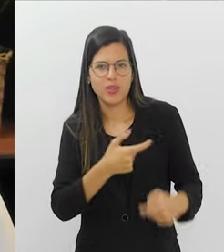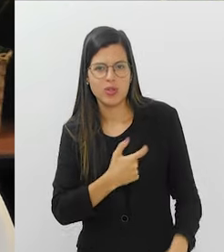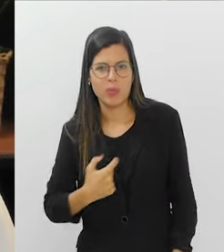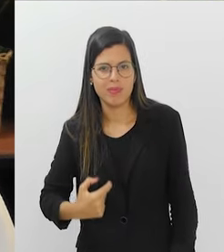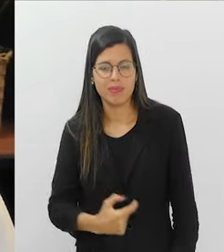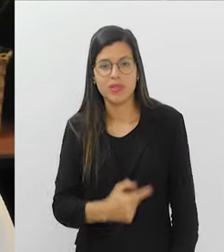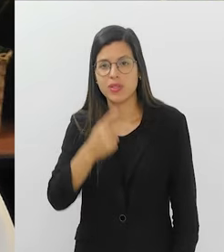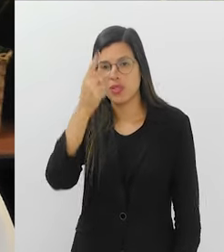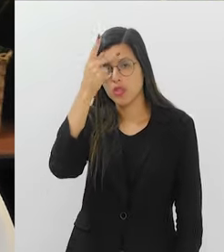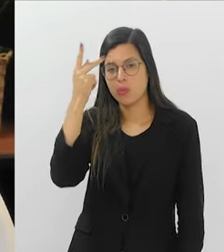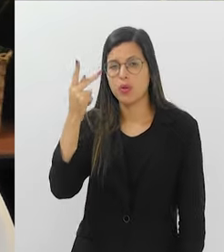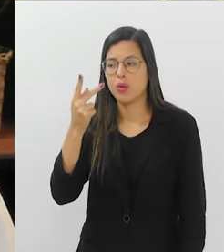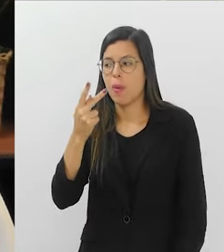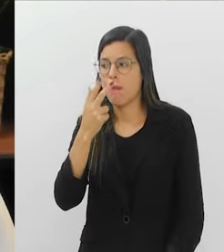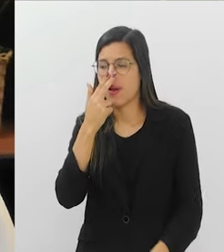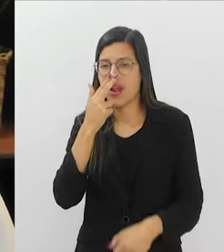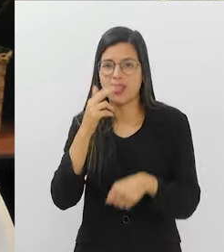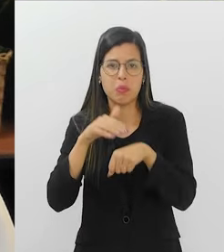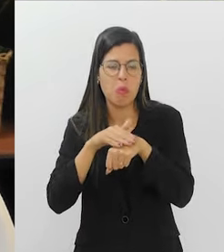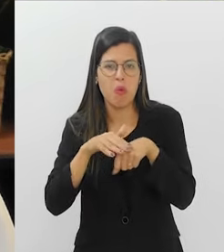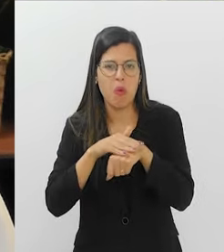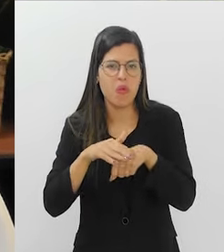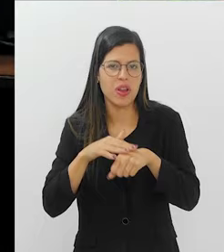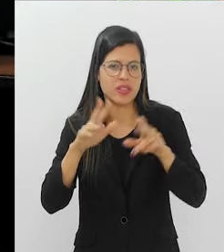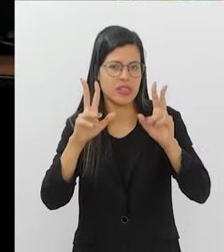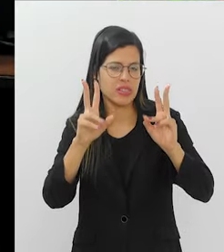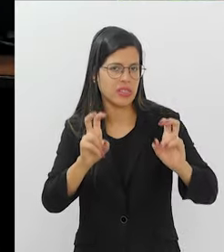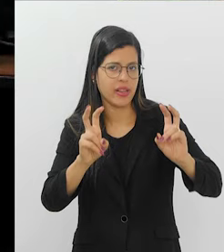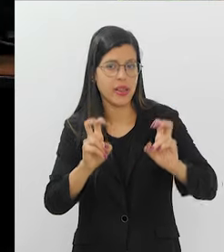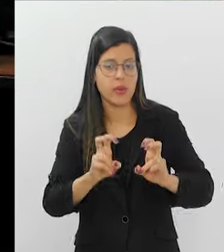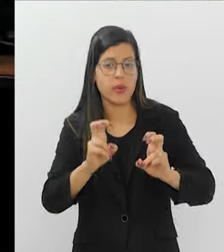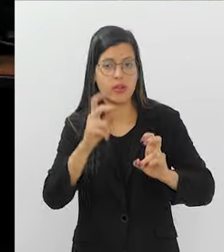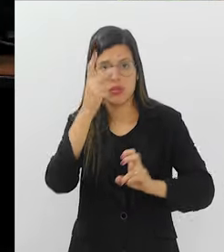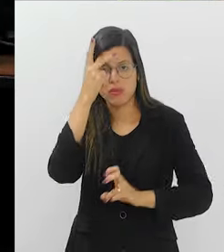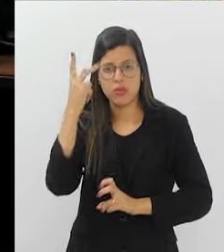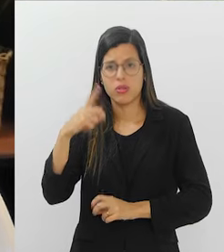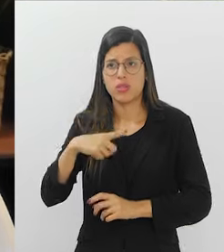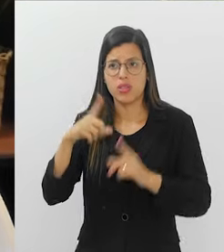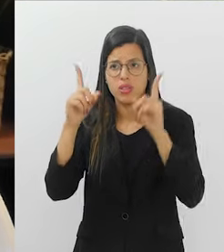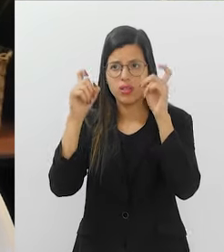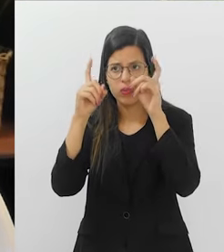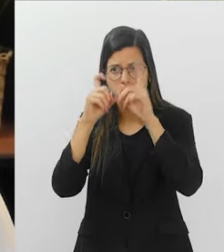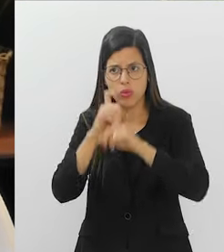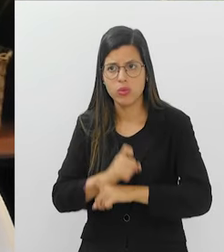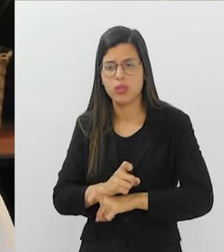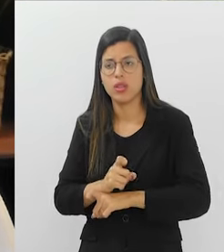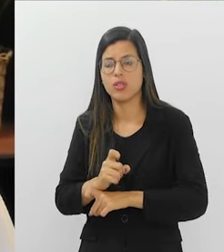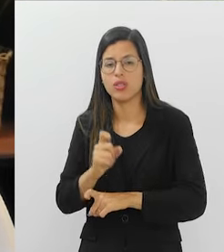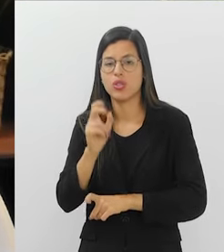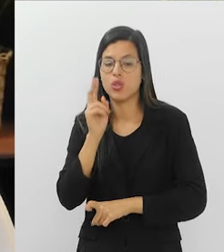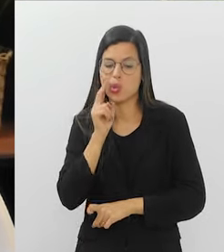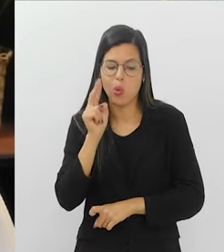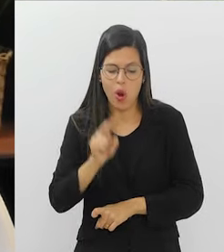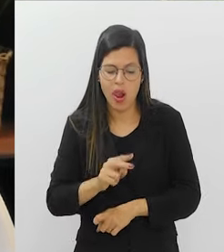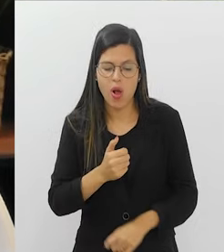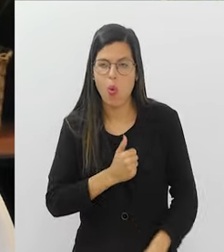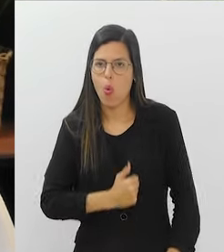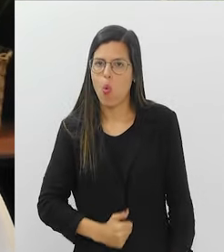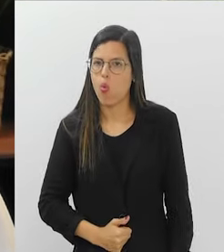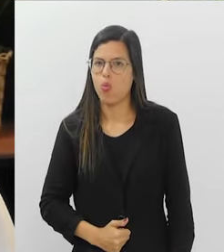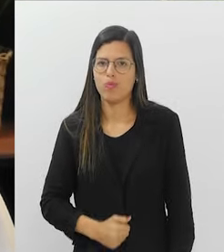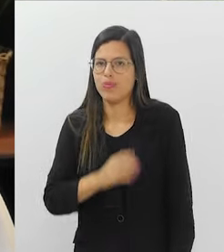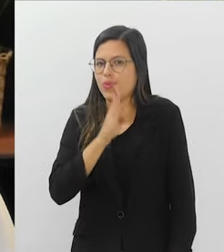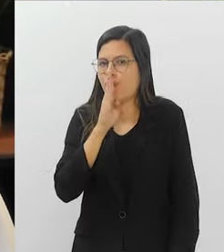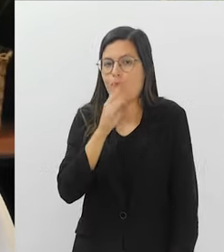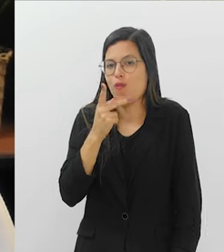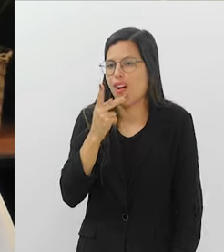já fez algum exame, as pessoas não conversam sobre esse tema. Não conversam. E as pessoas têm dificuldade também de olhar as próprias fezes, não